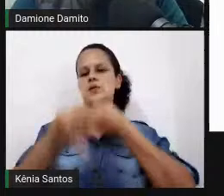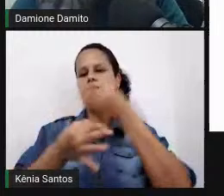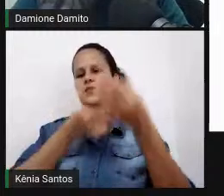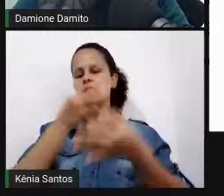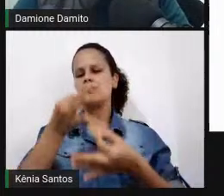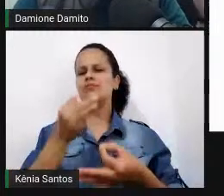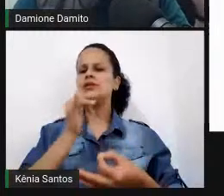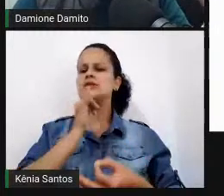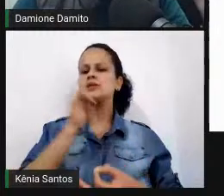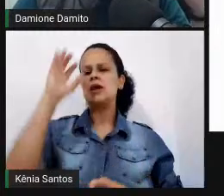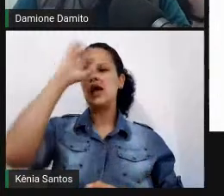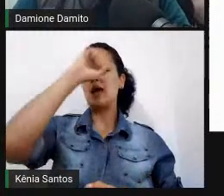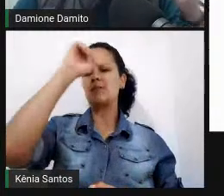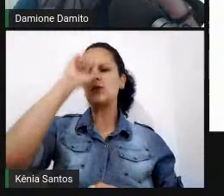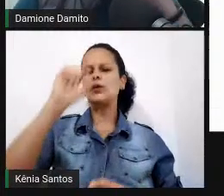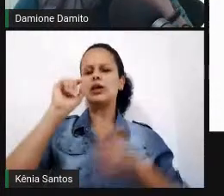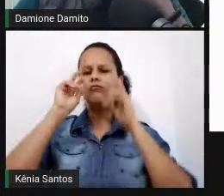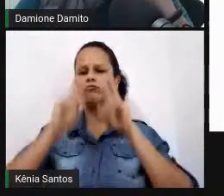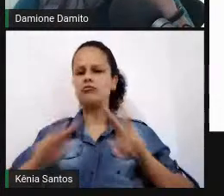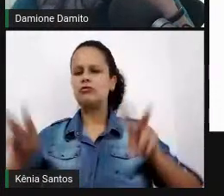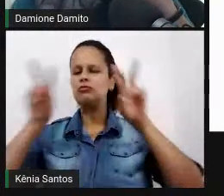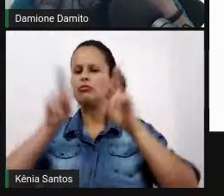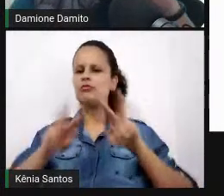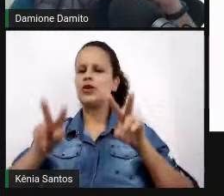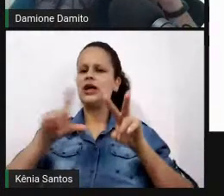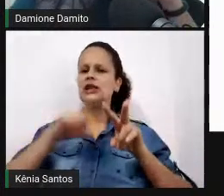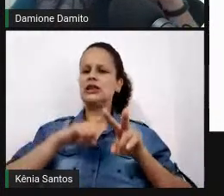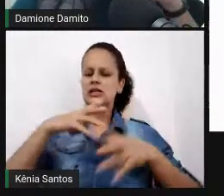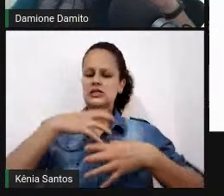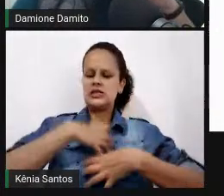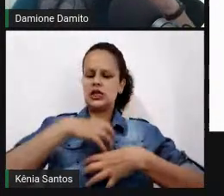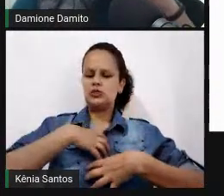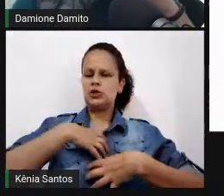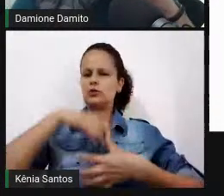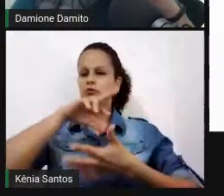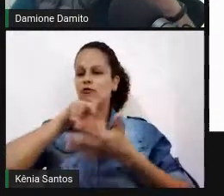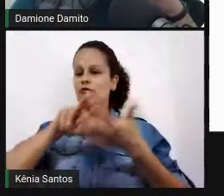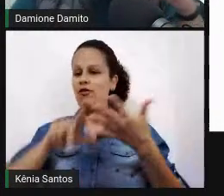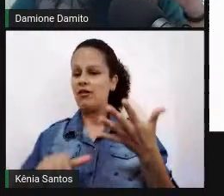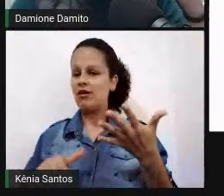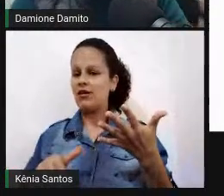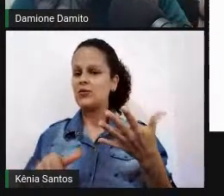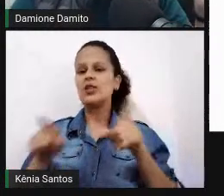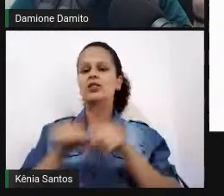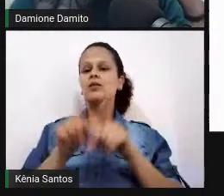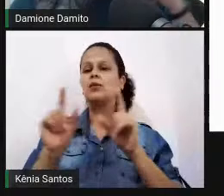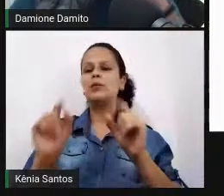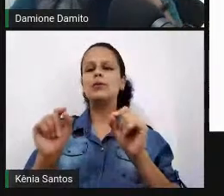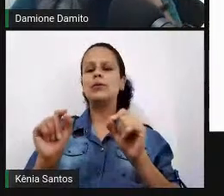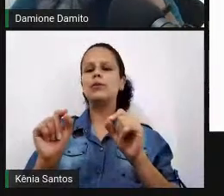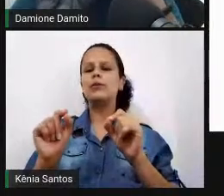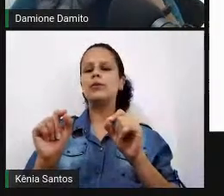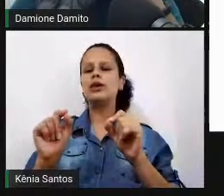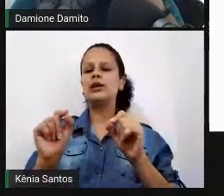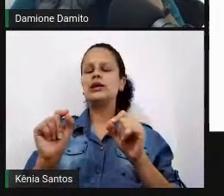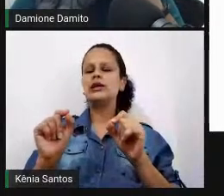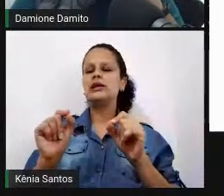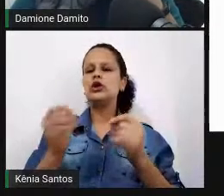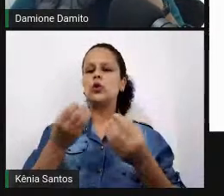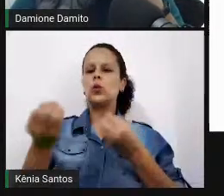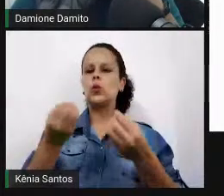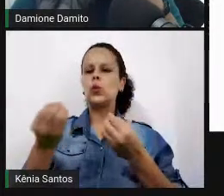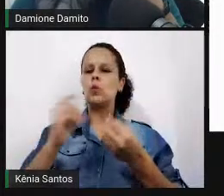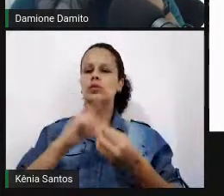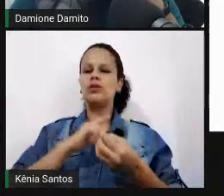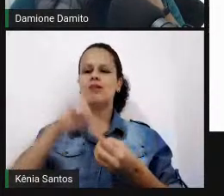de aprendizagem visual, aditivo, sinestésico, que falam sobre, por exemplo, Gardner, sobre as múltiplas